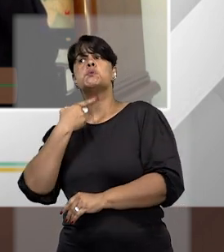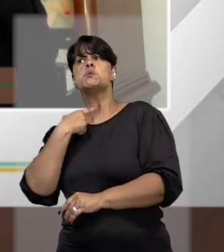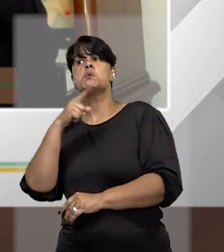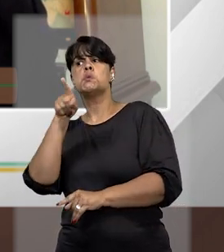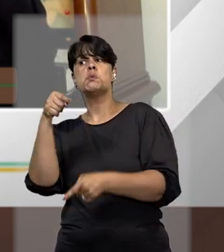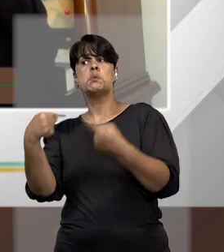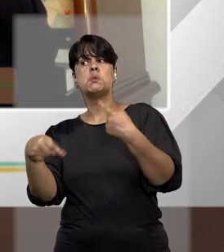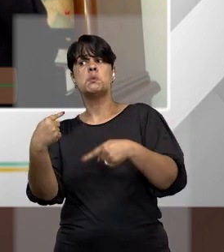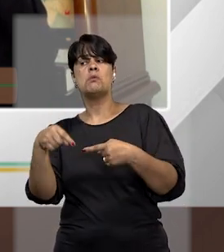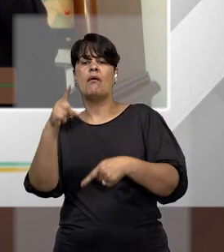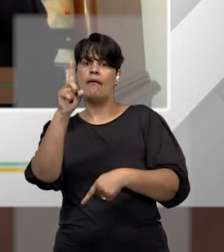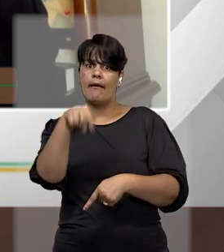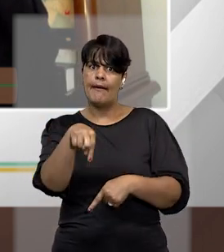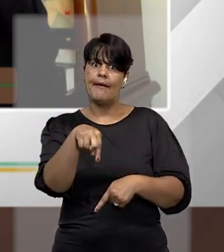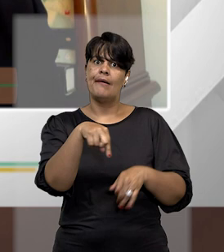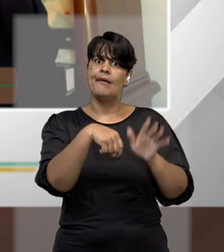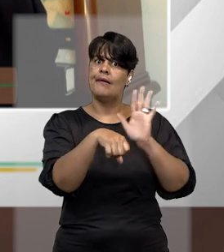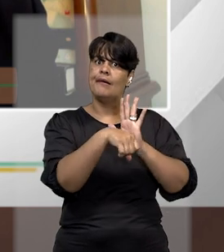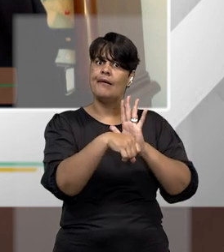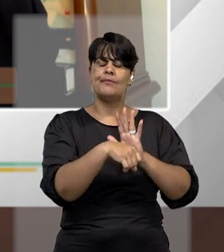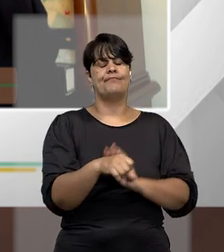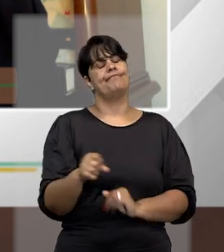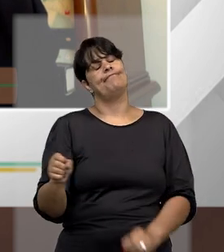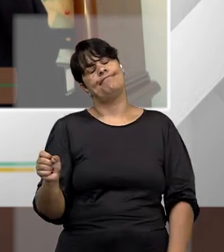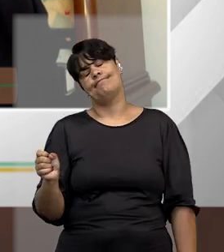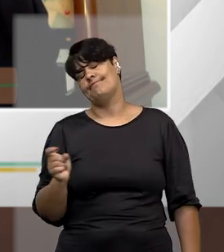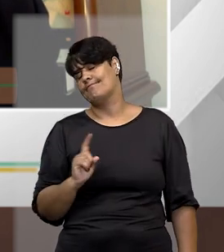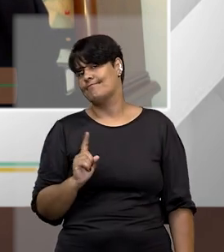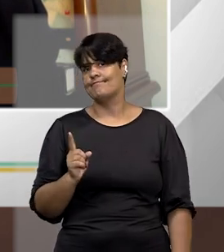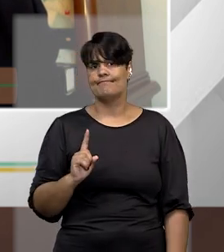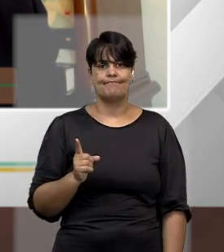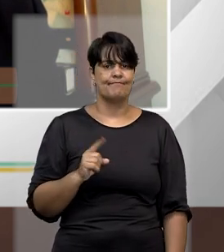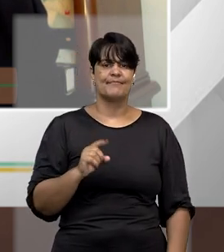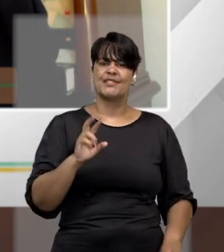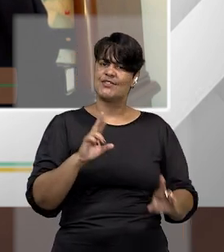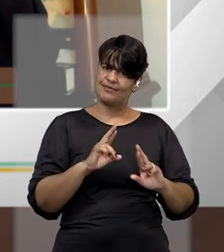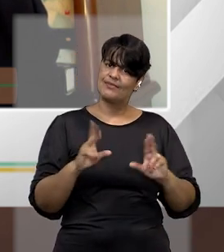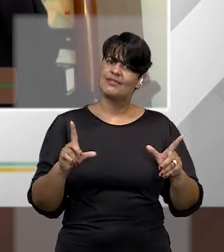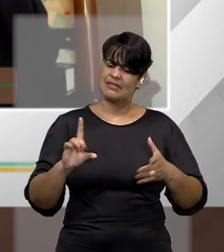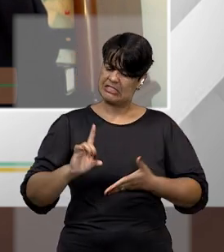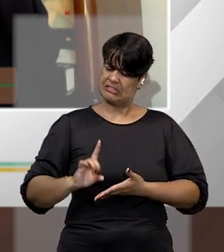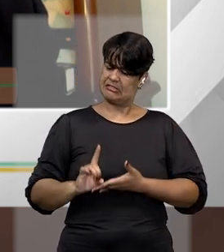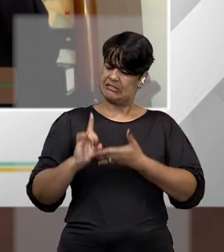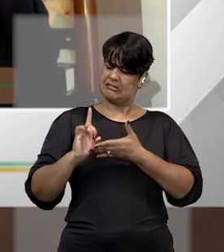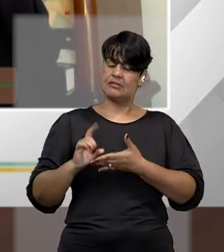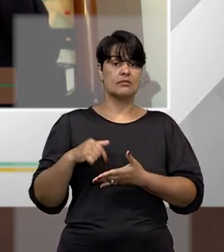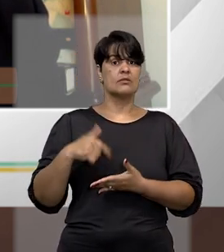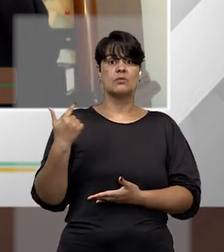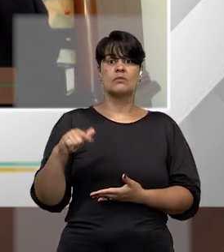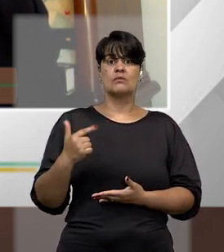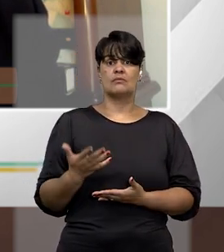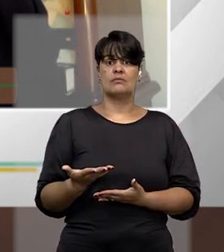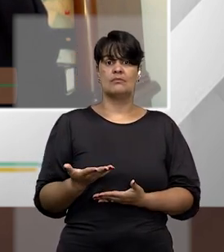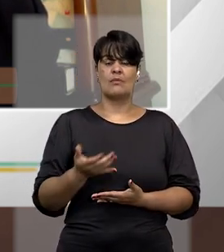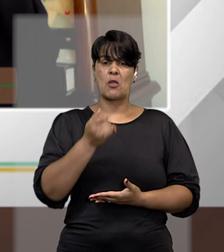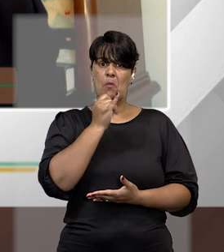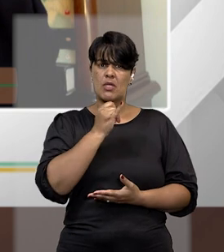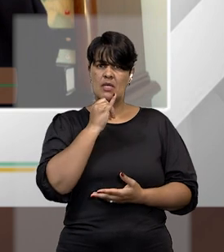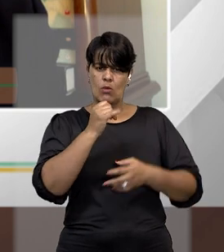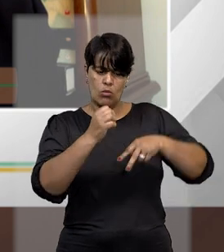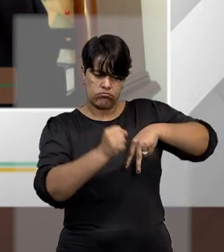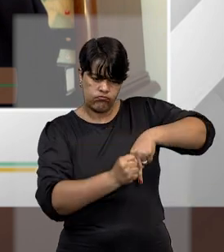político. Essa dignidade não aparece nesses casos. Por exemplo, não aparece no terrorismo. Qual é a